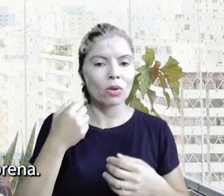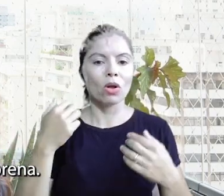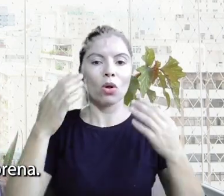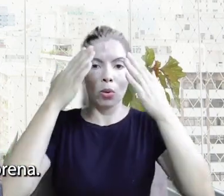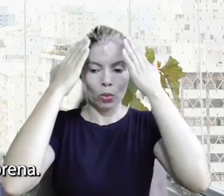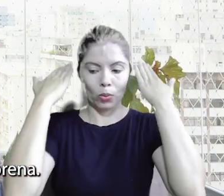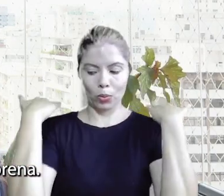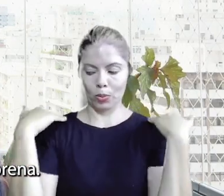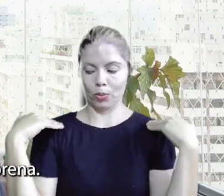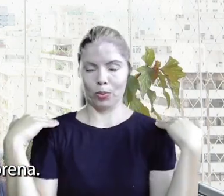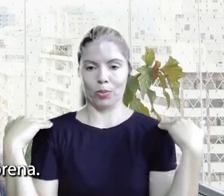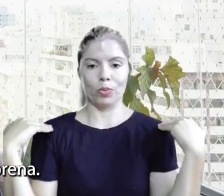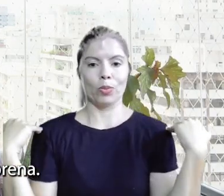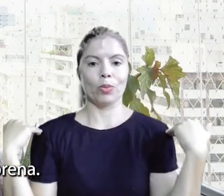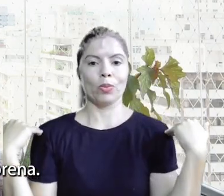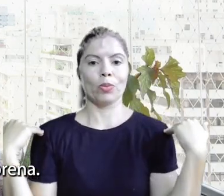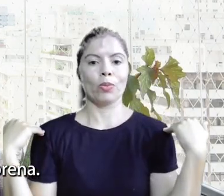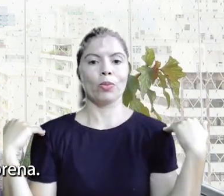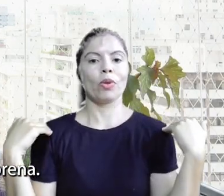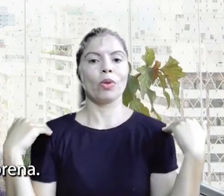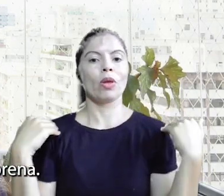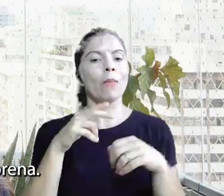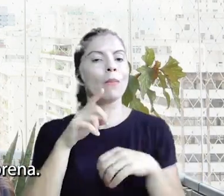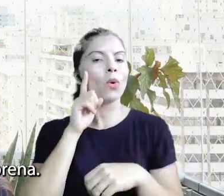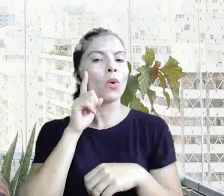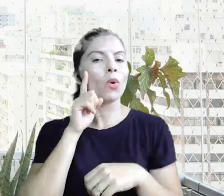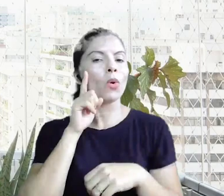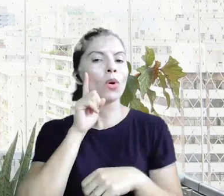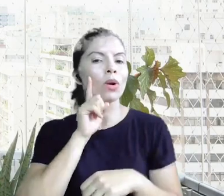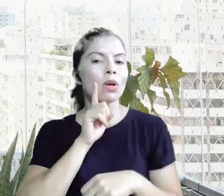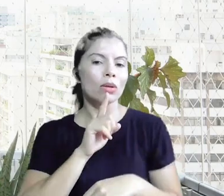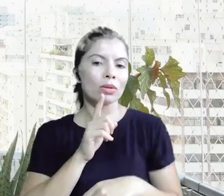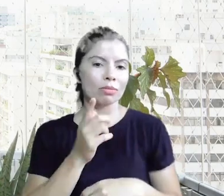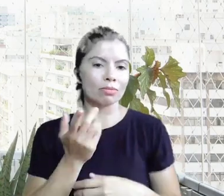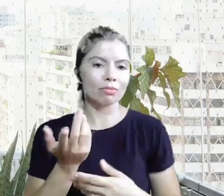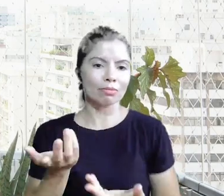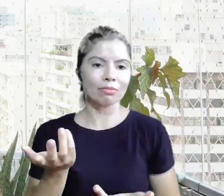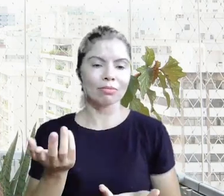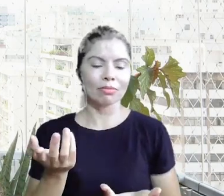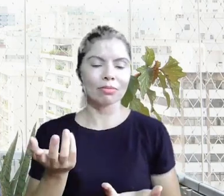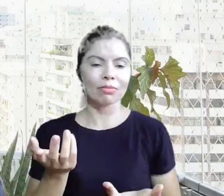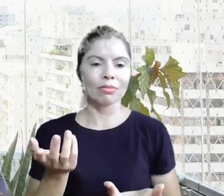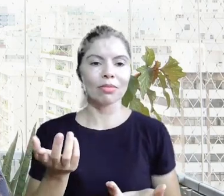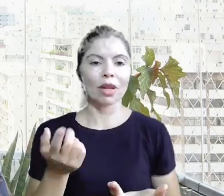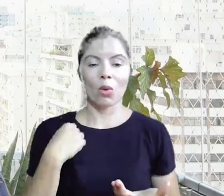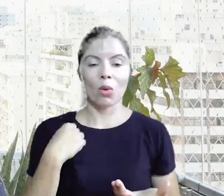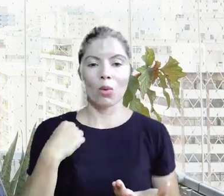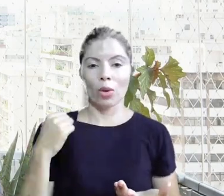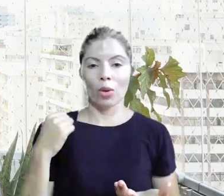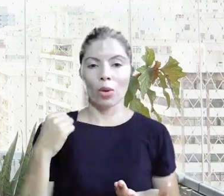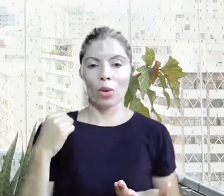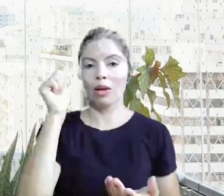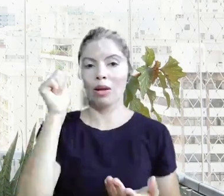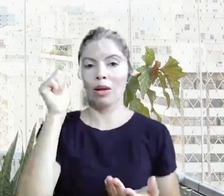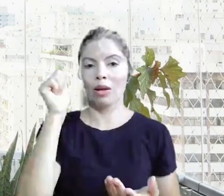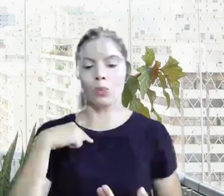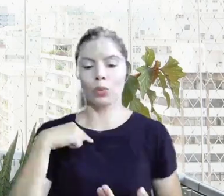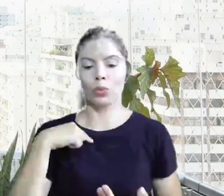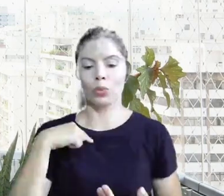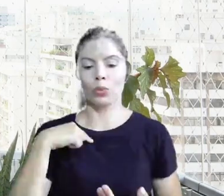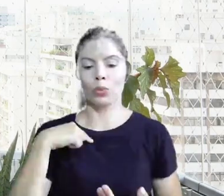compridos abaixo do ombro, morena. Eu estou com uma camisa azul, um